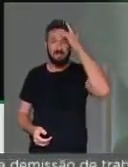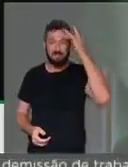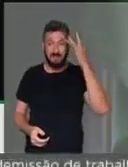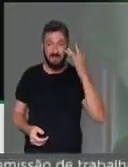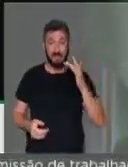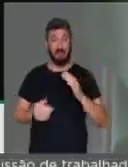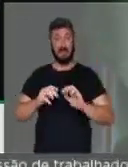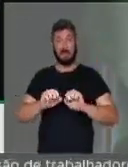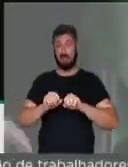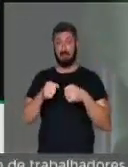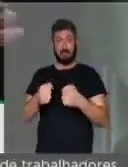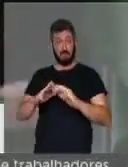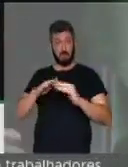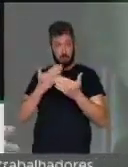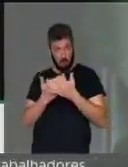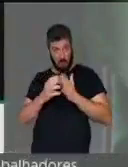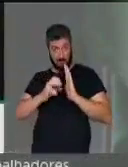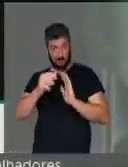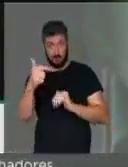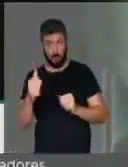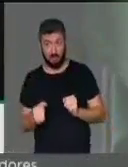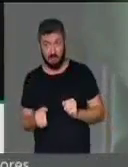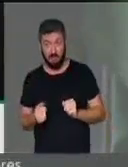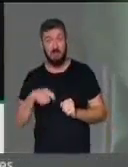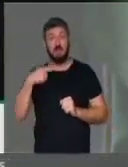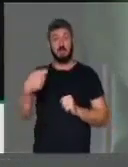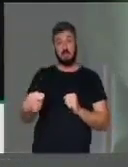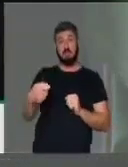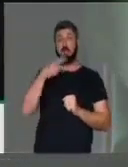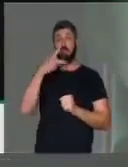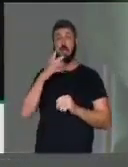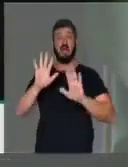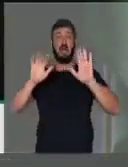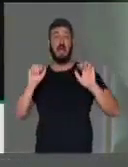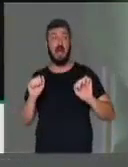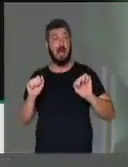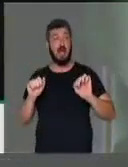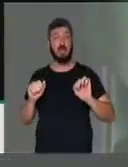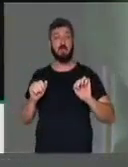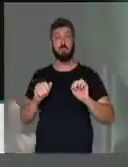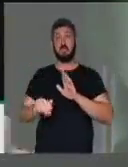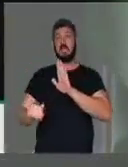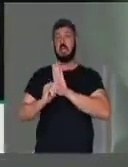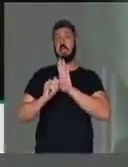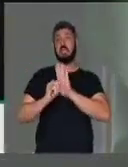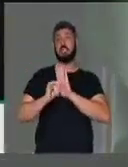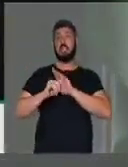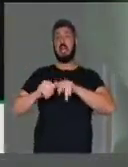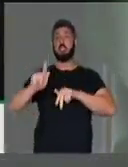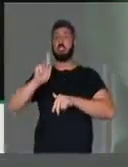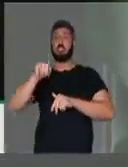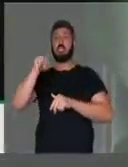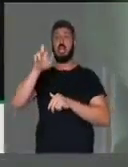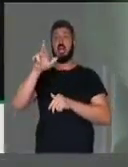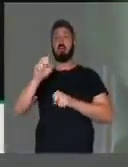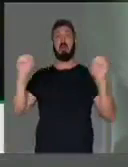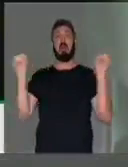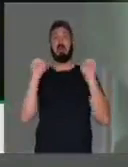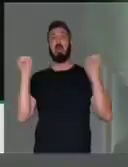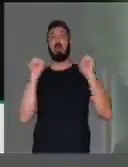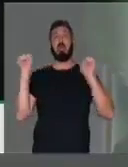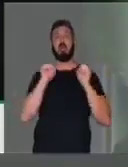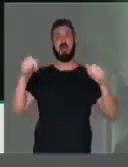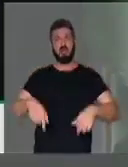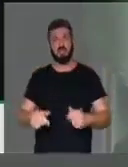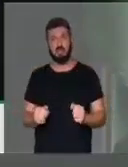Escola Sem Partido, àqueles que quando se fala em identidade de gênero, tem ataques nesta